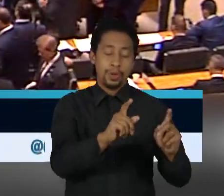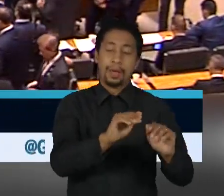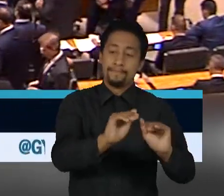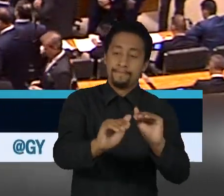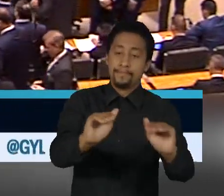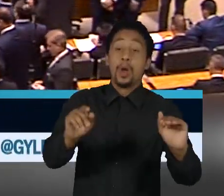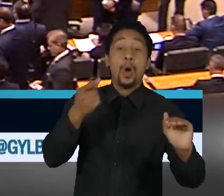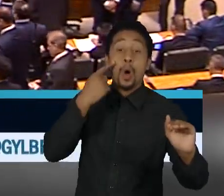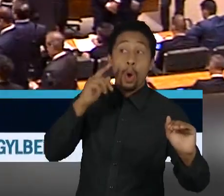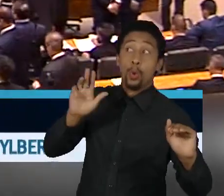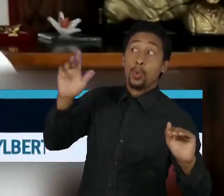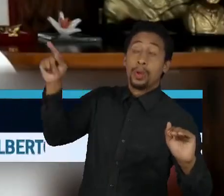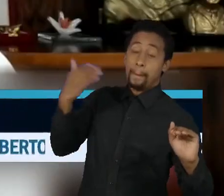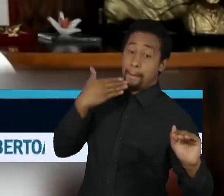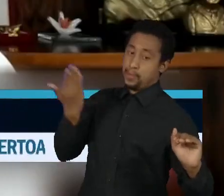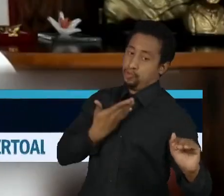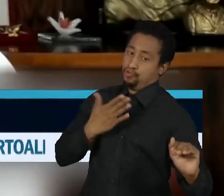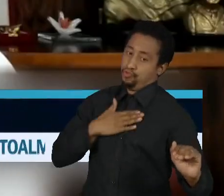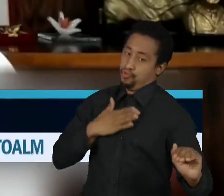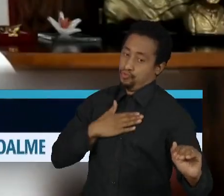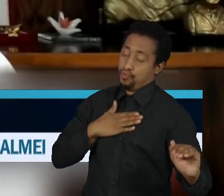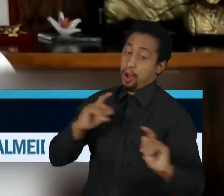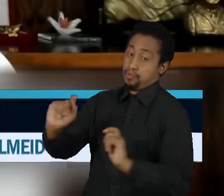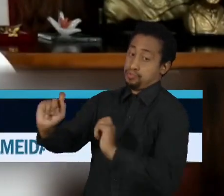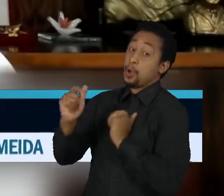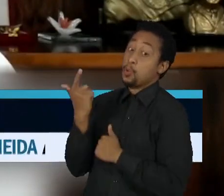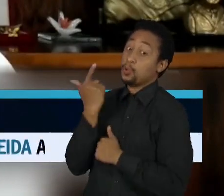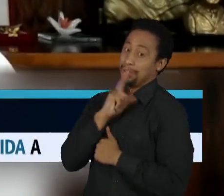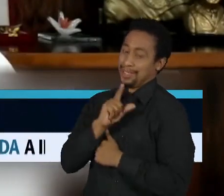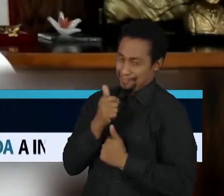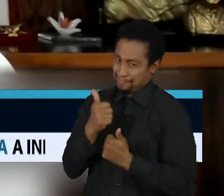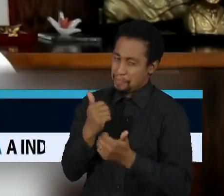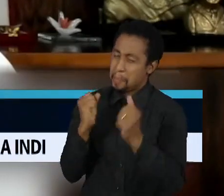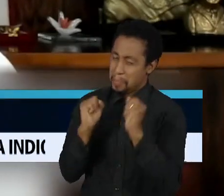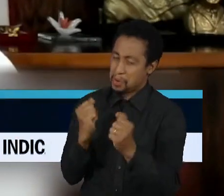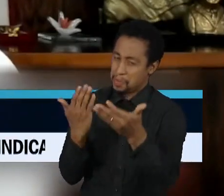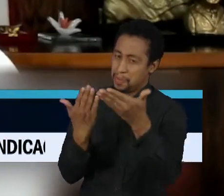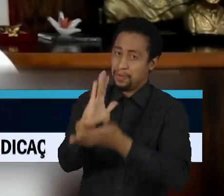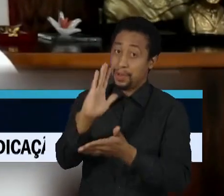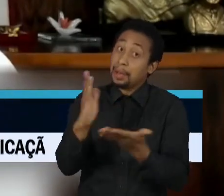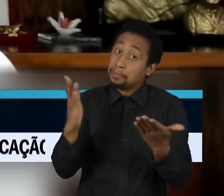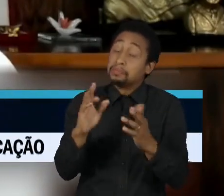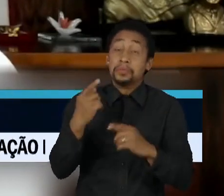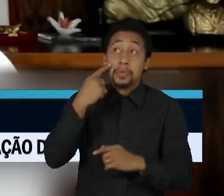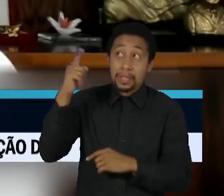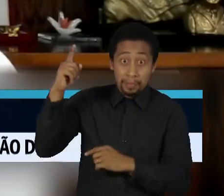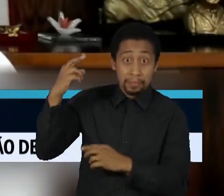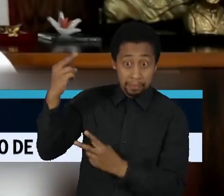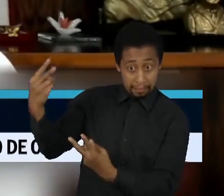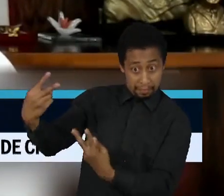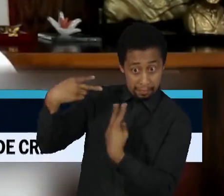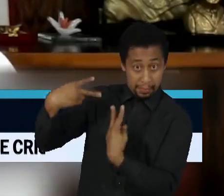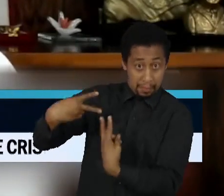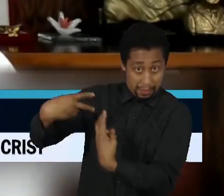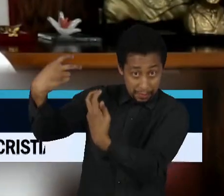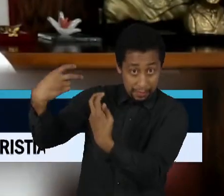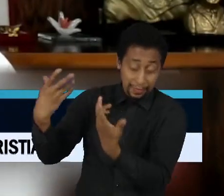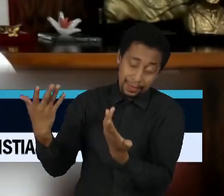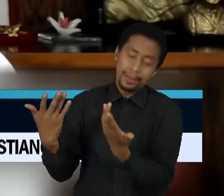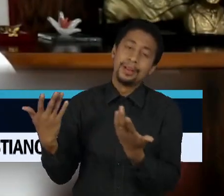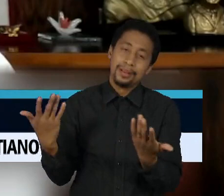uma última pedida. E eu espero que todos os alertas que foram feitos tenham servido do bom e do melhor